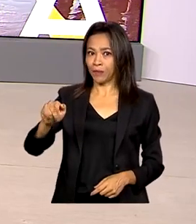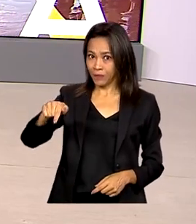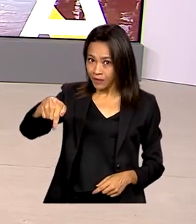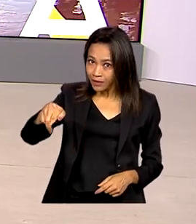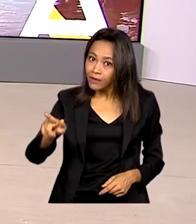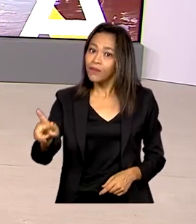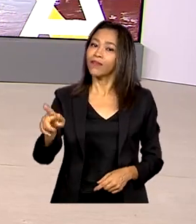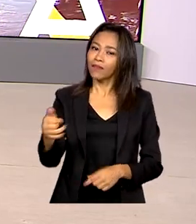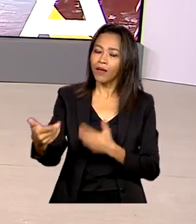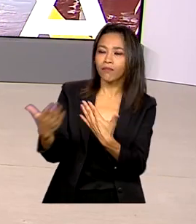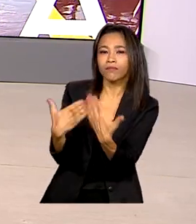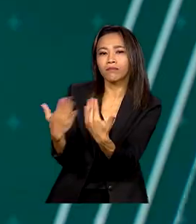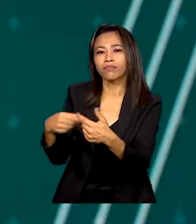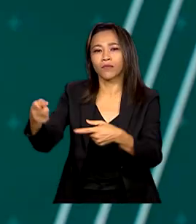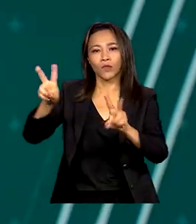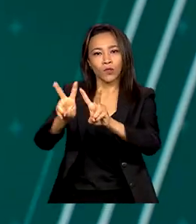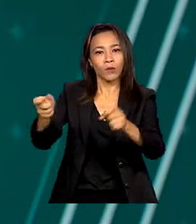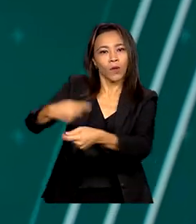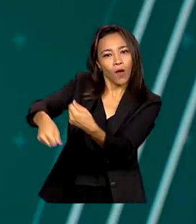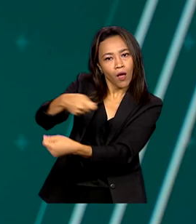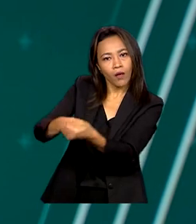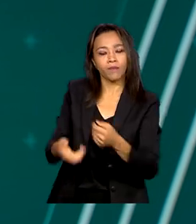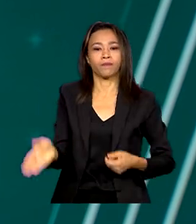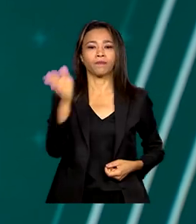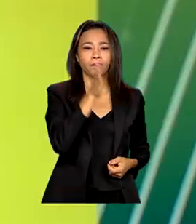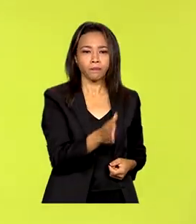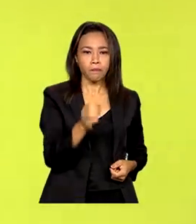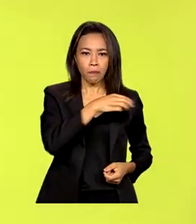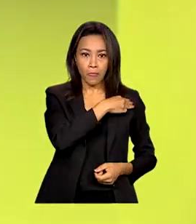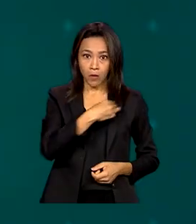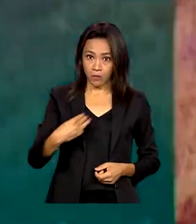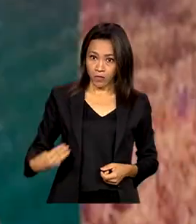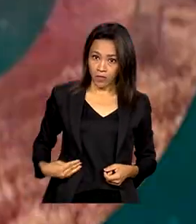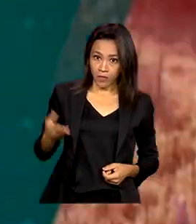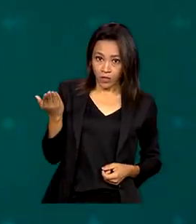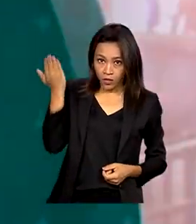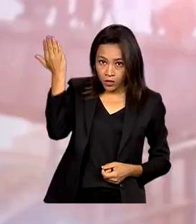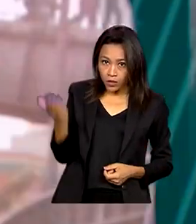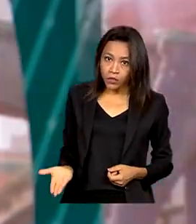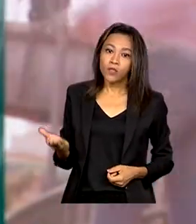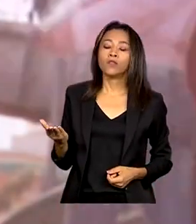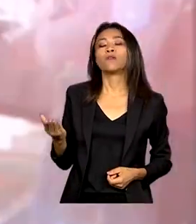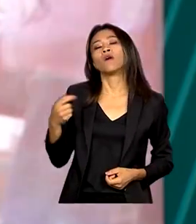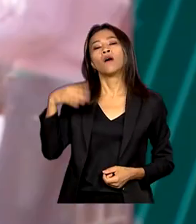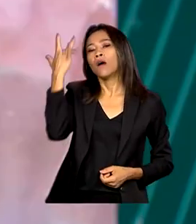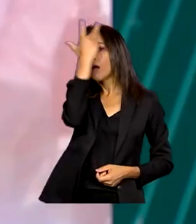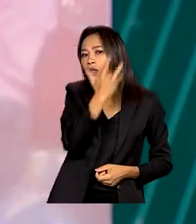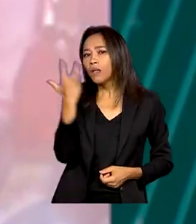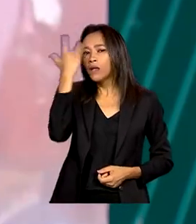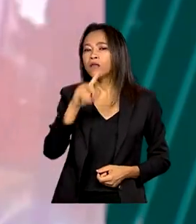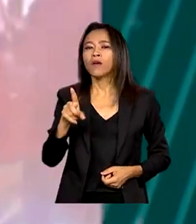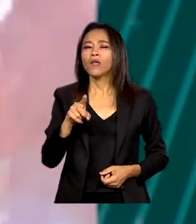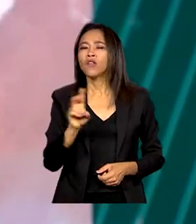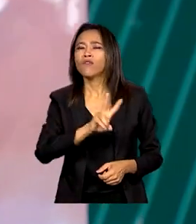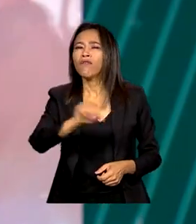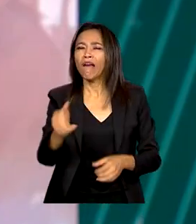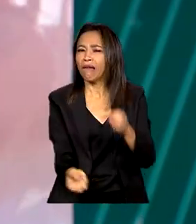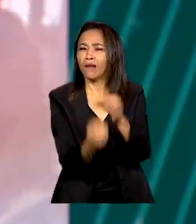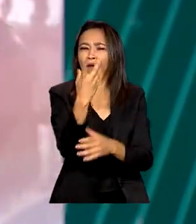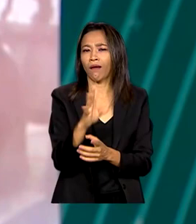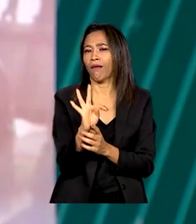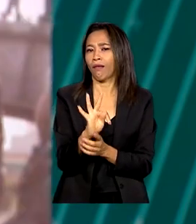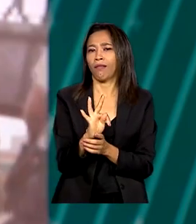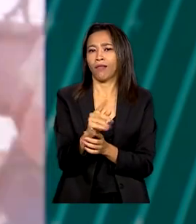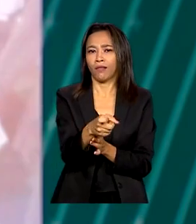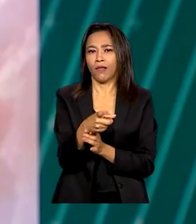comerciais. O Ministério da Fazenda afirmou em nota que não será criada taxa para compras online no exterior.